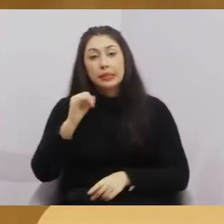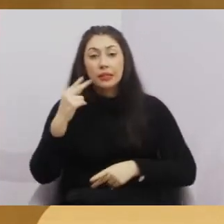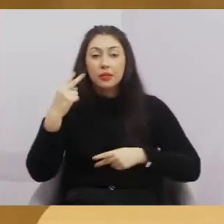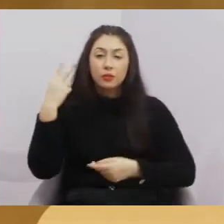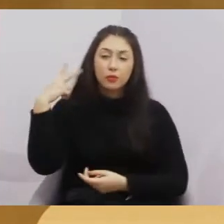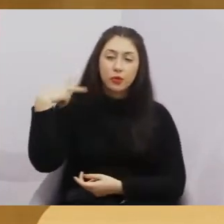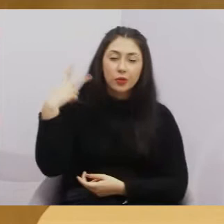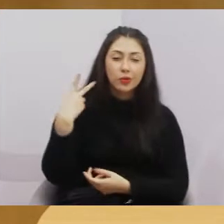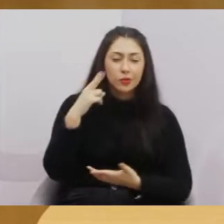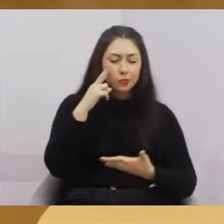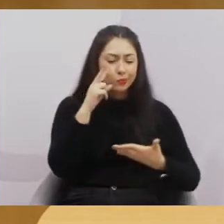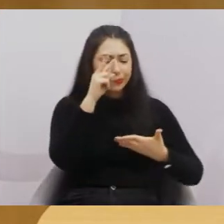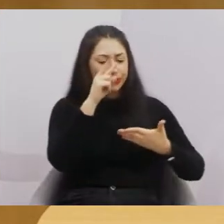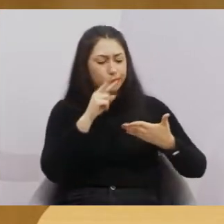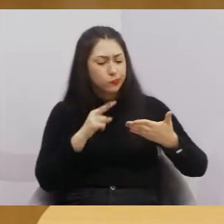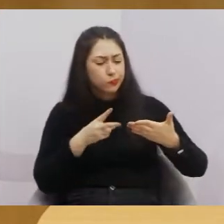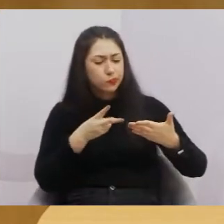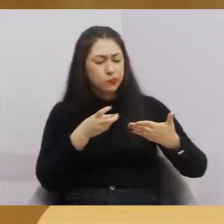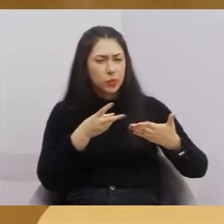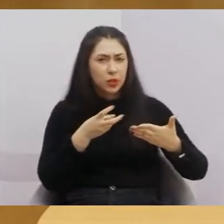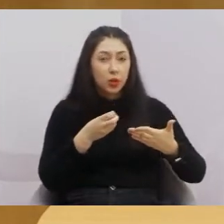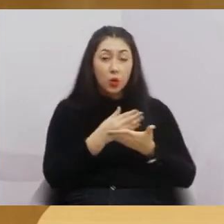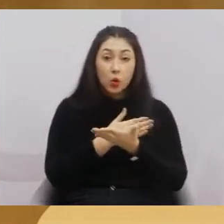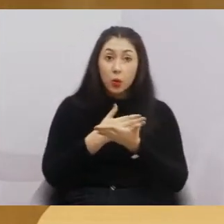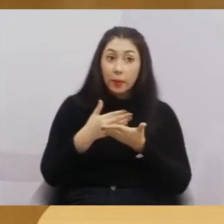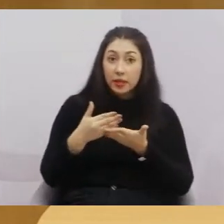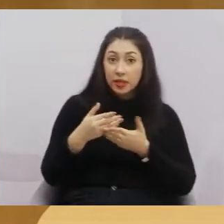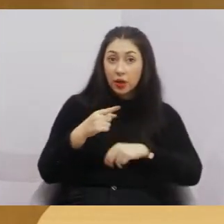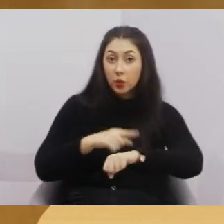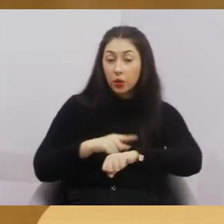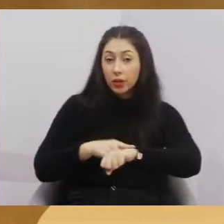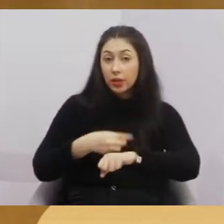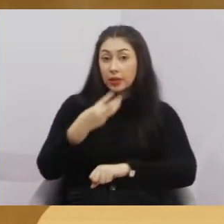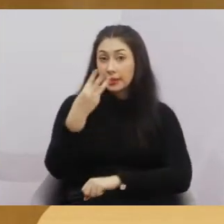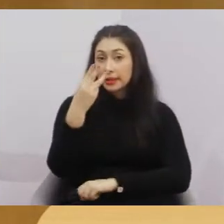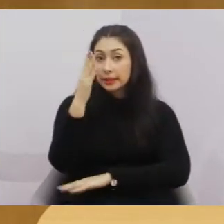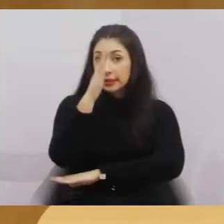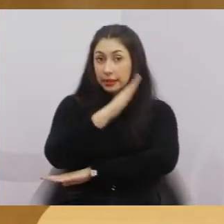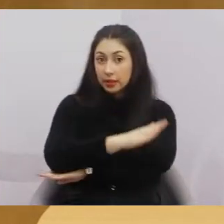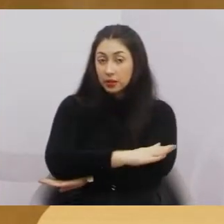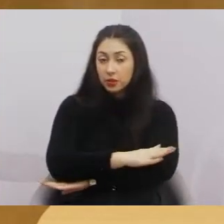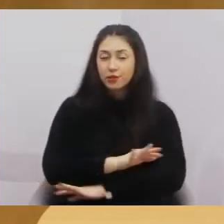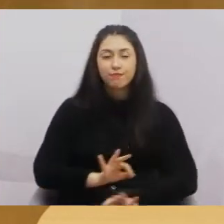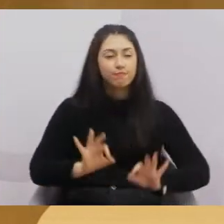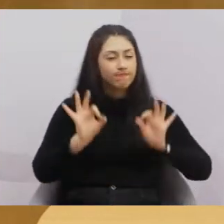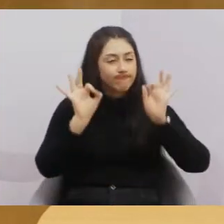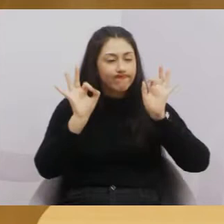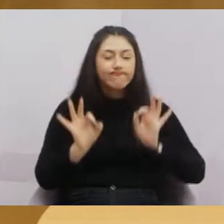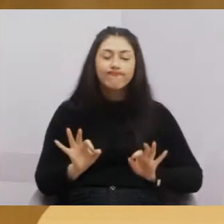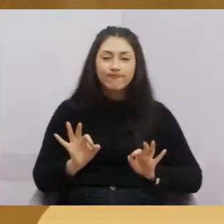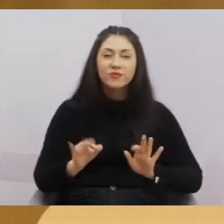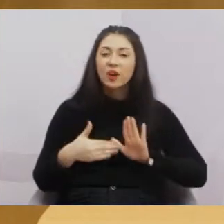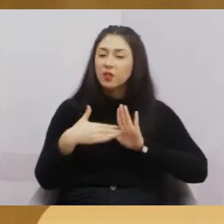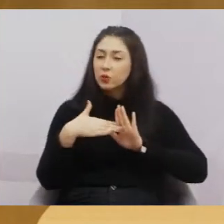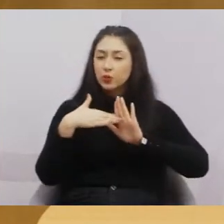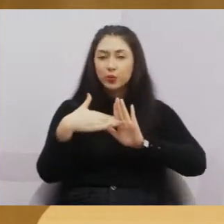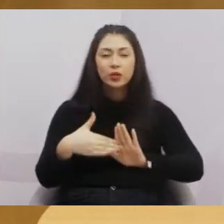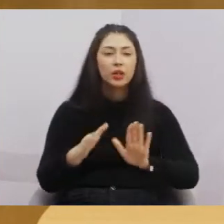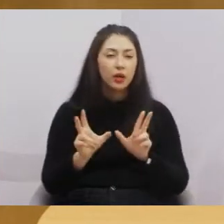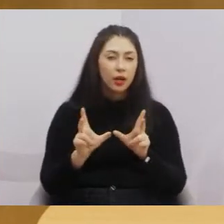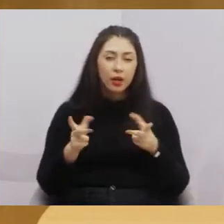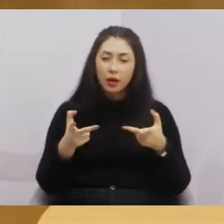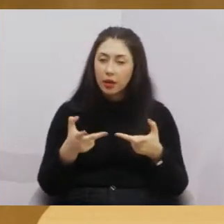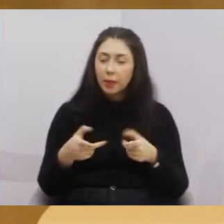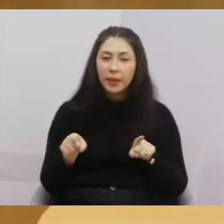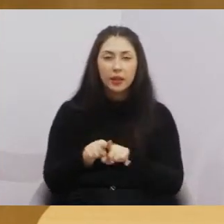vereadores analisarem de começar a sessão de câmara às 15 horas da tarde, com certeza, contemplará essa casa e